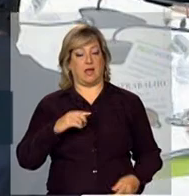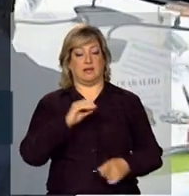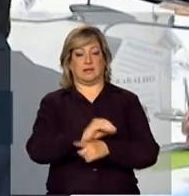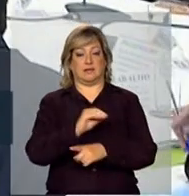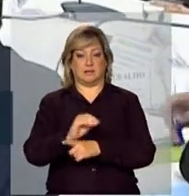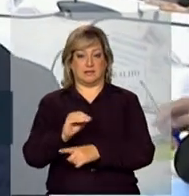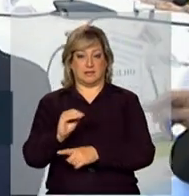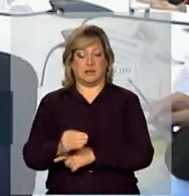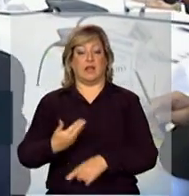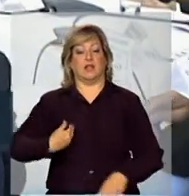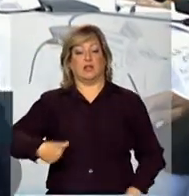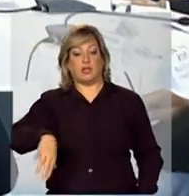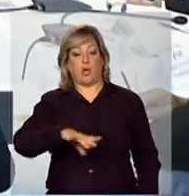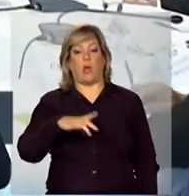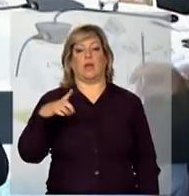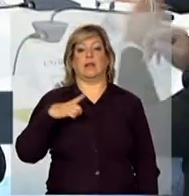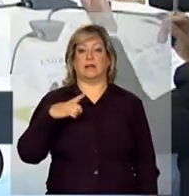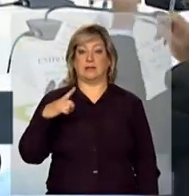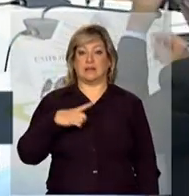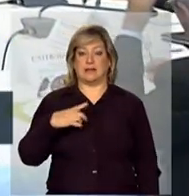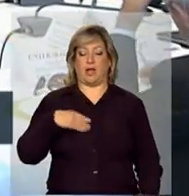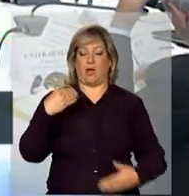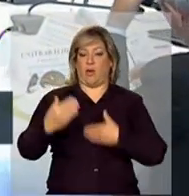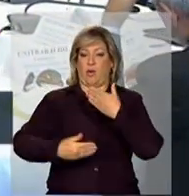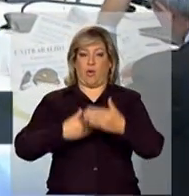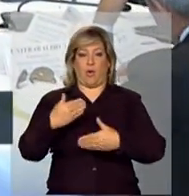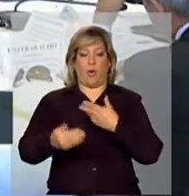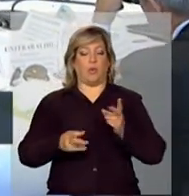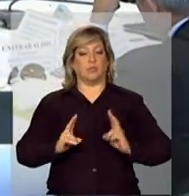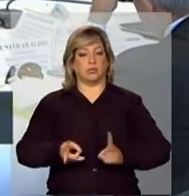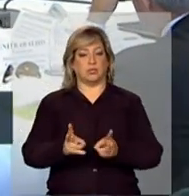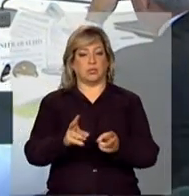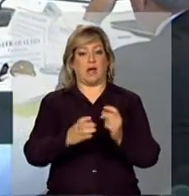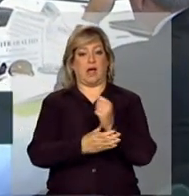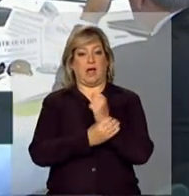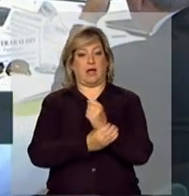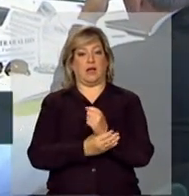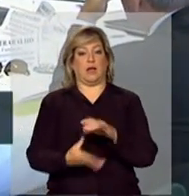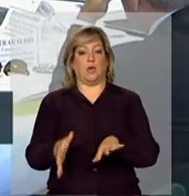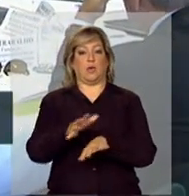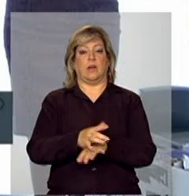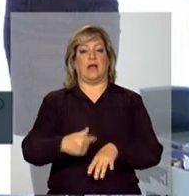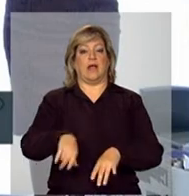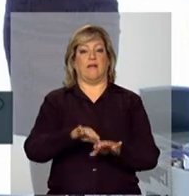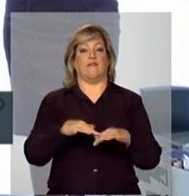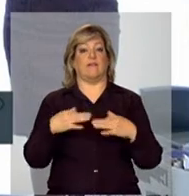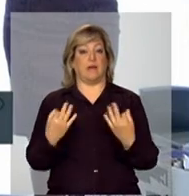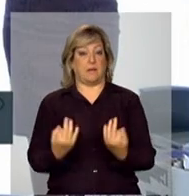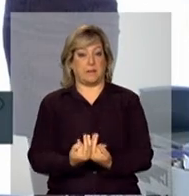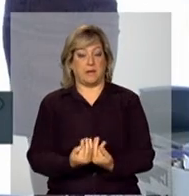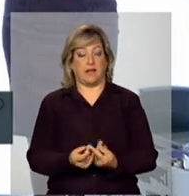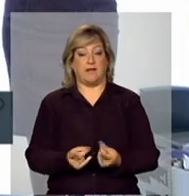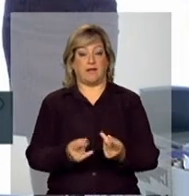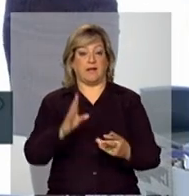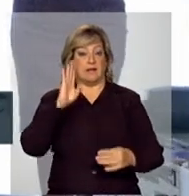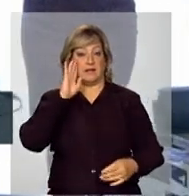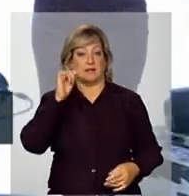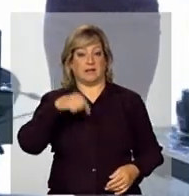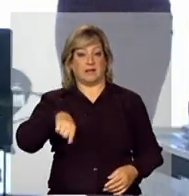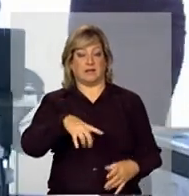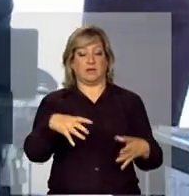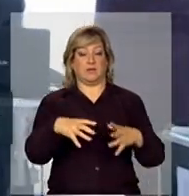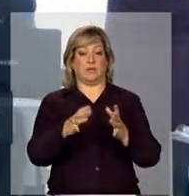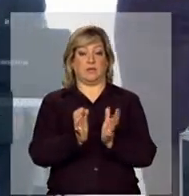nós também temos uma rota de garantir a inclusão dessas famílias, vendendo em especial para o setor público. Então,